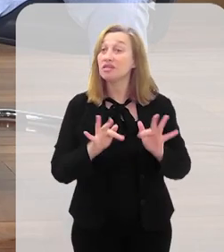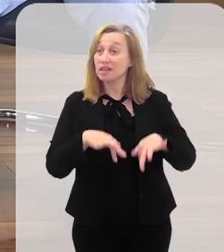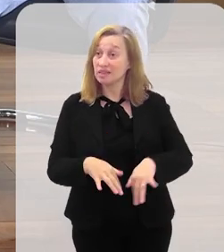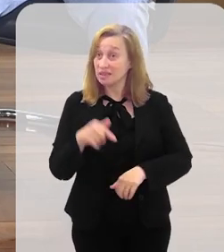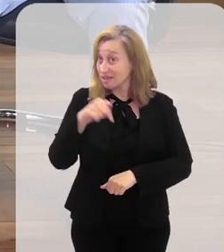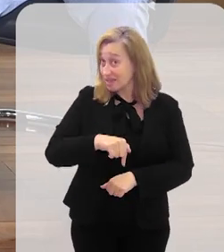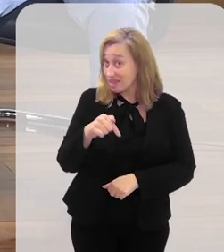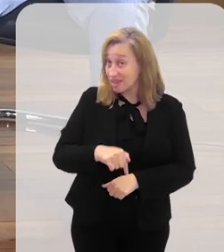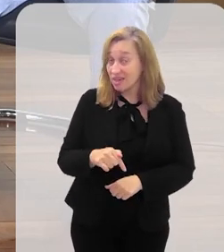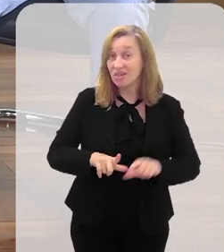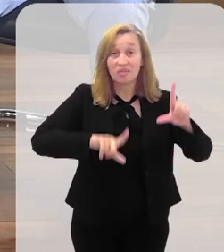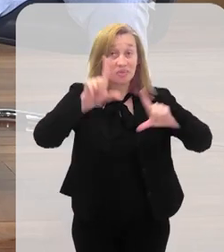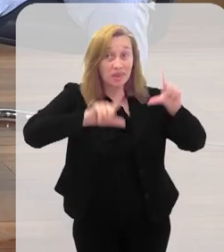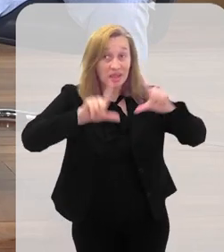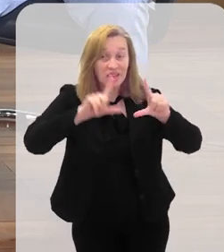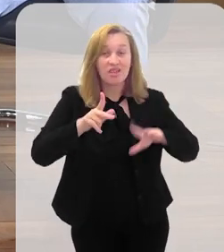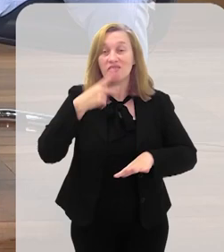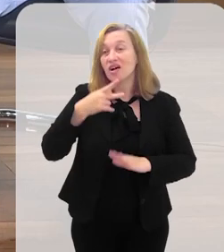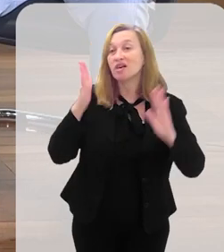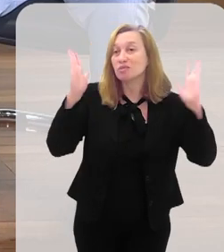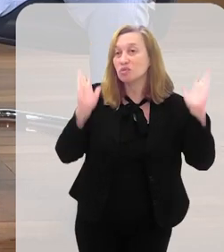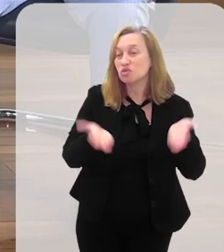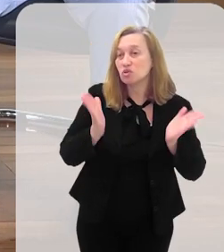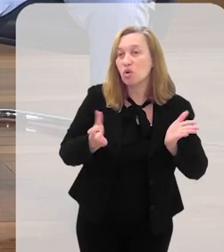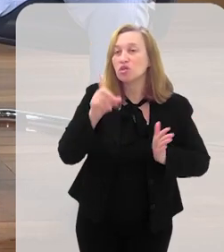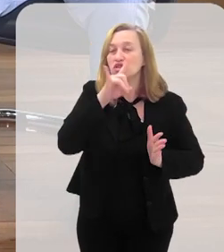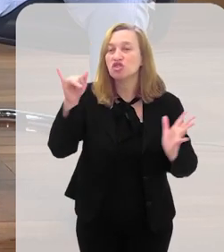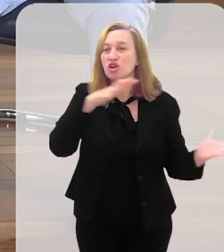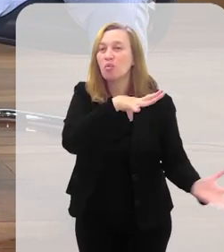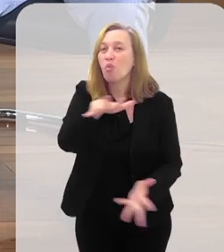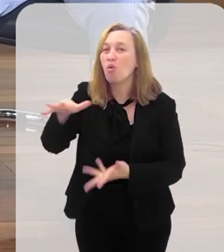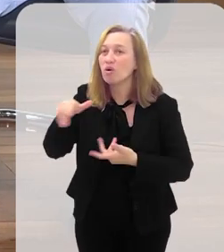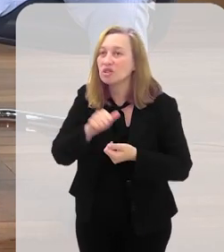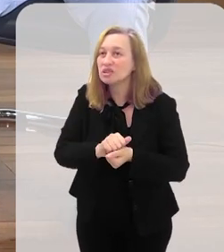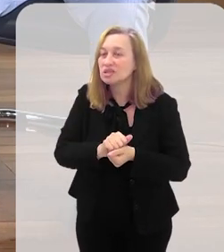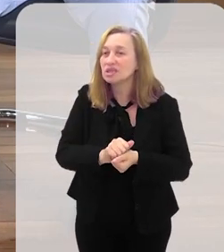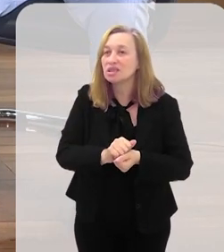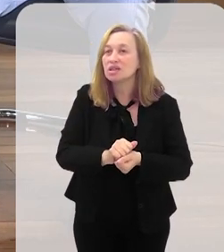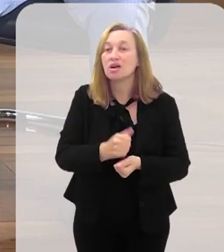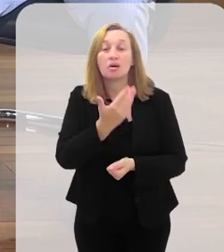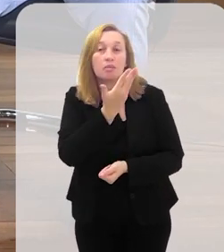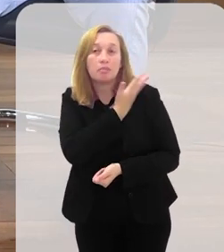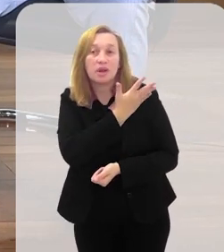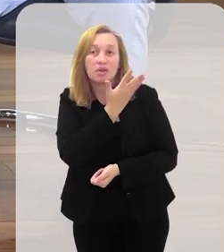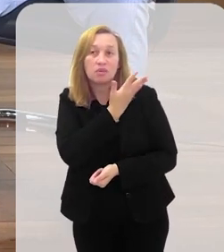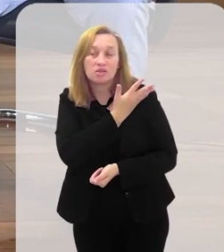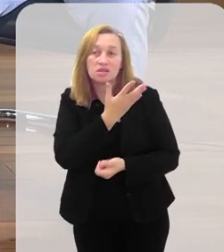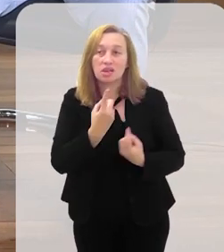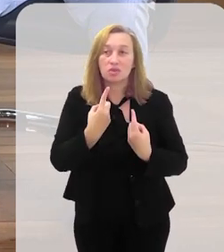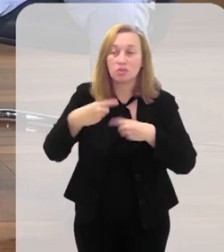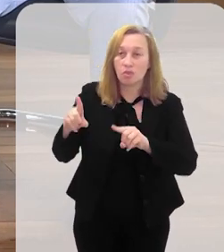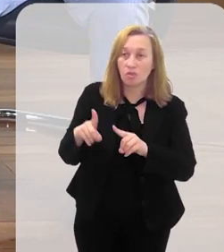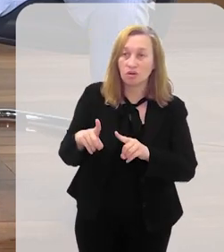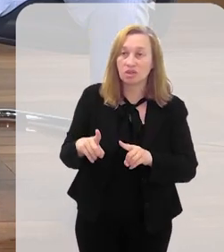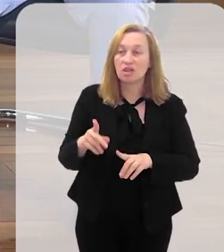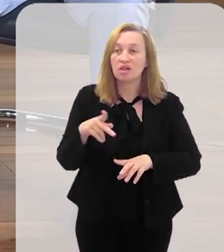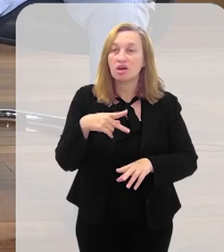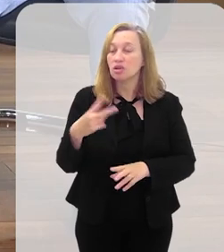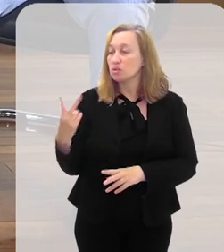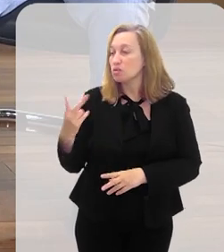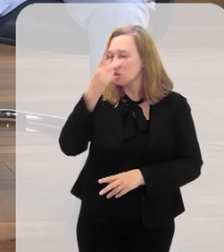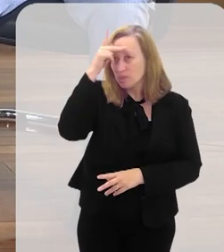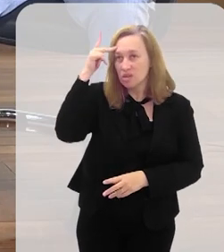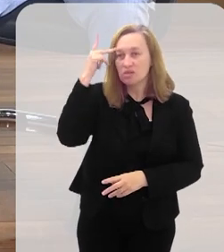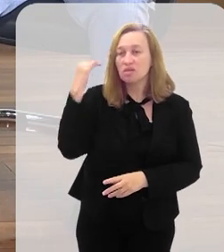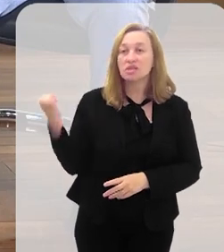Muito bem. Encerramos aqui o nosso programa. Nós falamos de hoje do Dia Mundial da Tolerância e trouxemos aqui duas